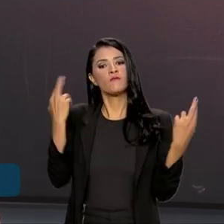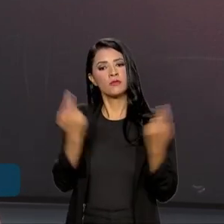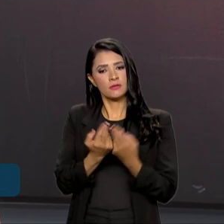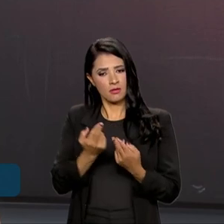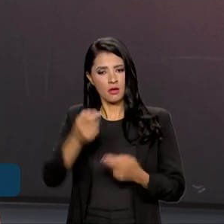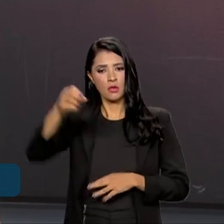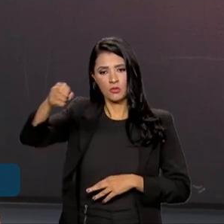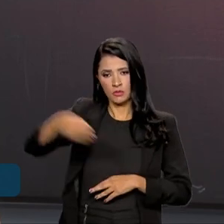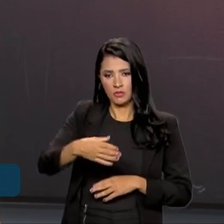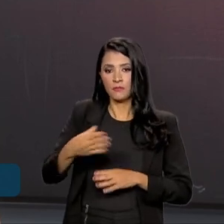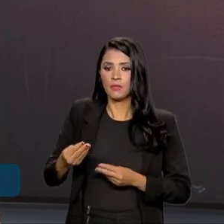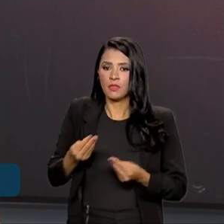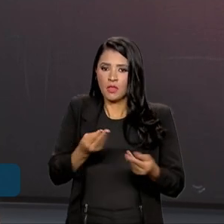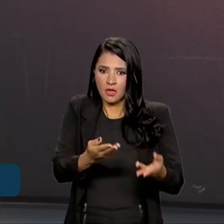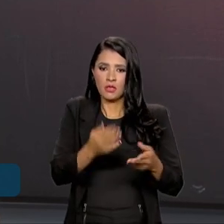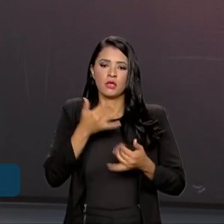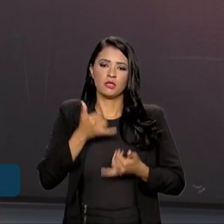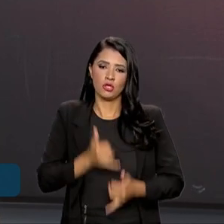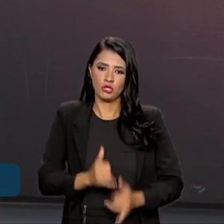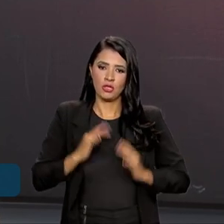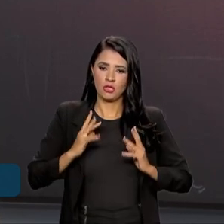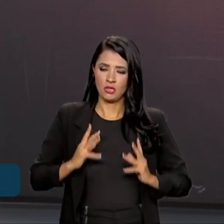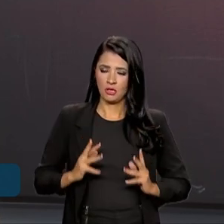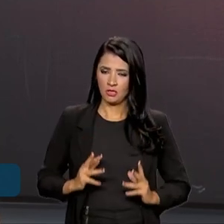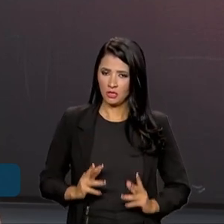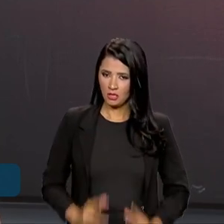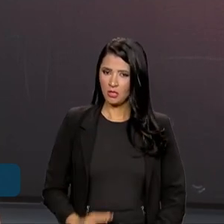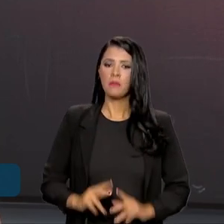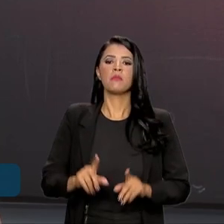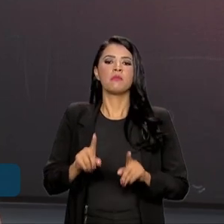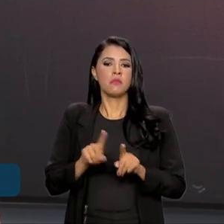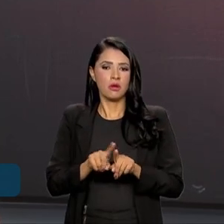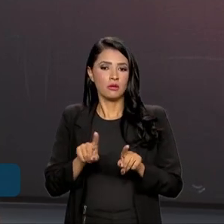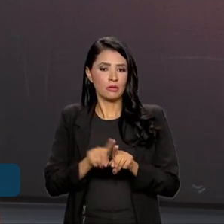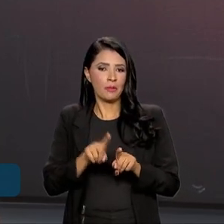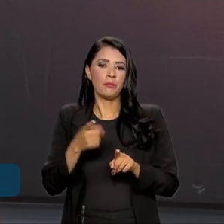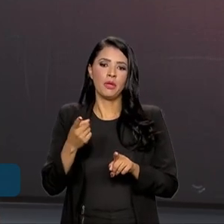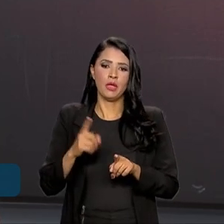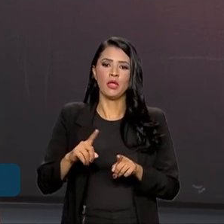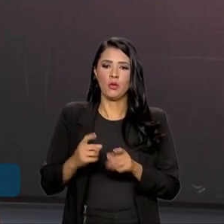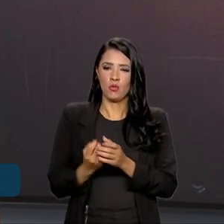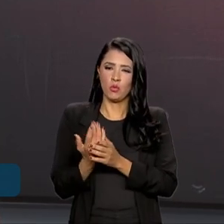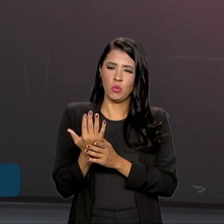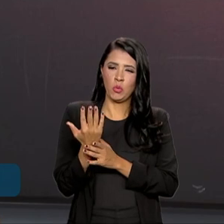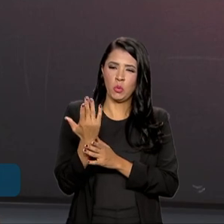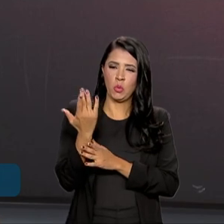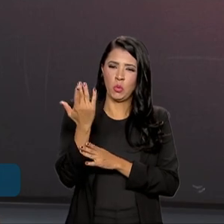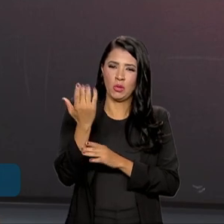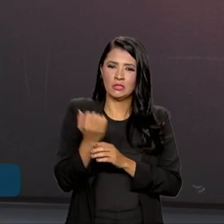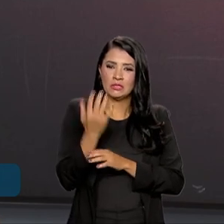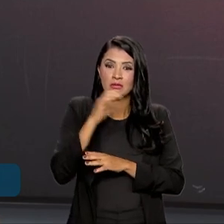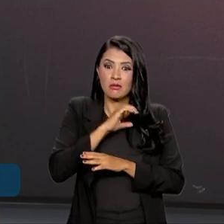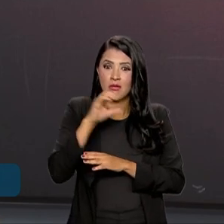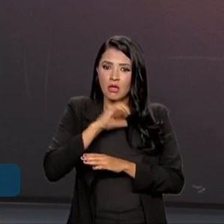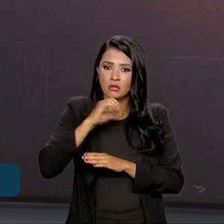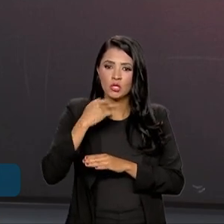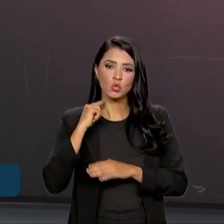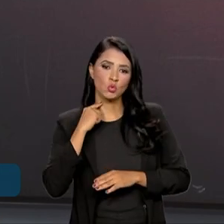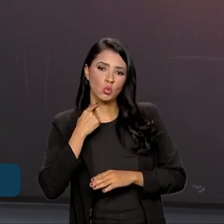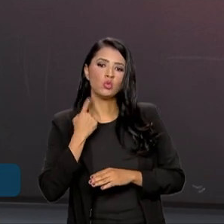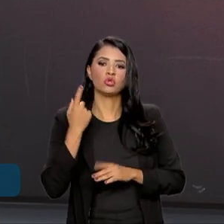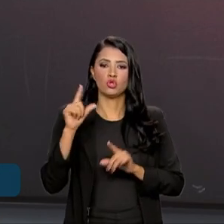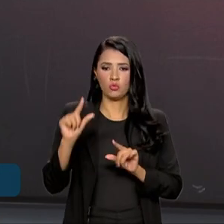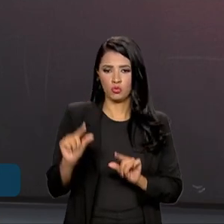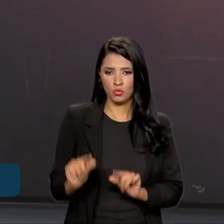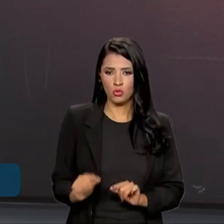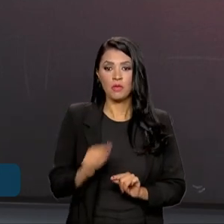Universalizar, trazer energia limpa e renovável e, portanto, reduzir as emissões de gases de efeito estufa e a poluição, e melhorar a